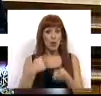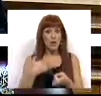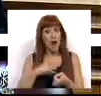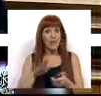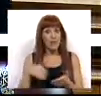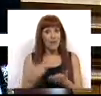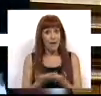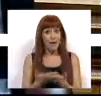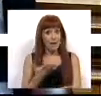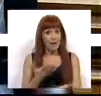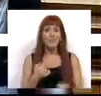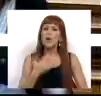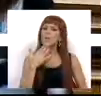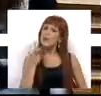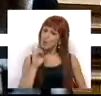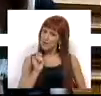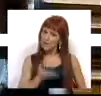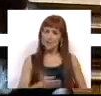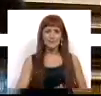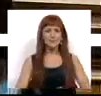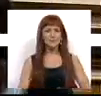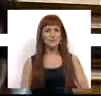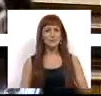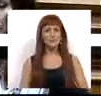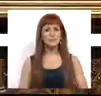também gostaríamos de assinalar. Muito obrigada, senhora Presidente.